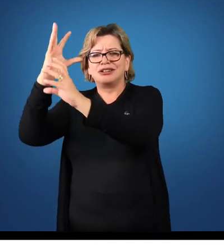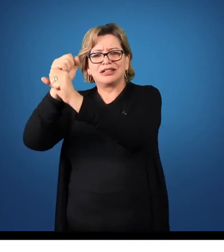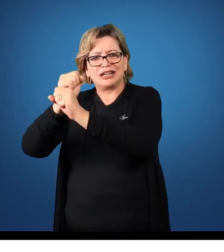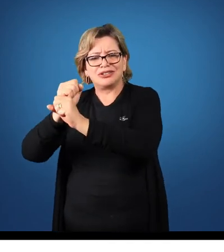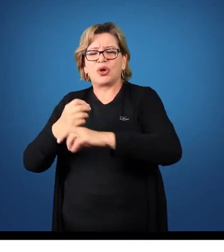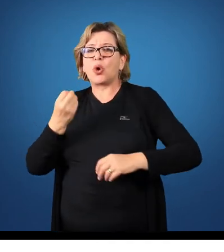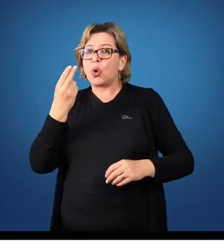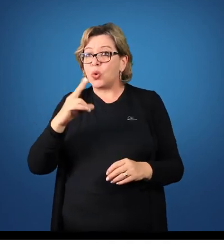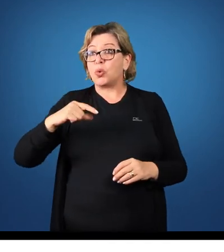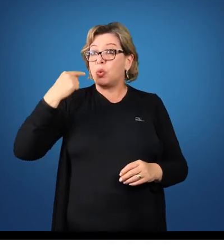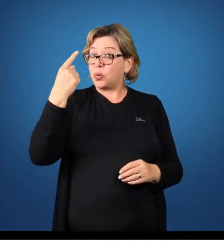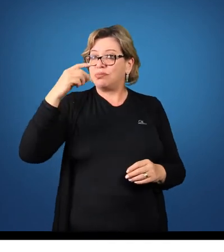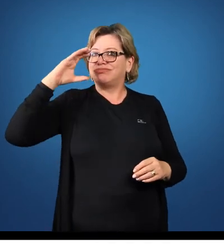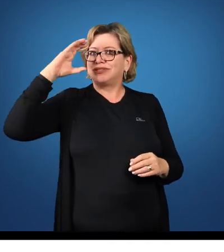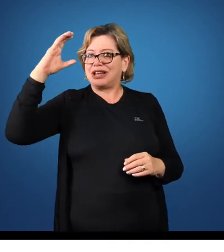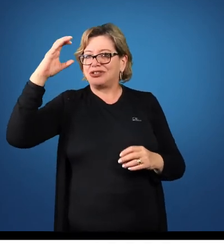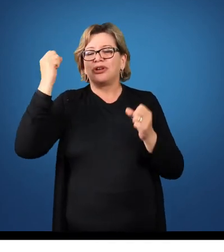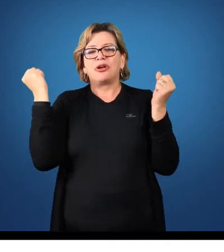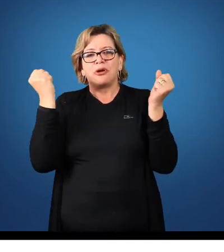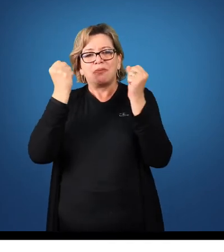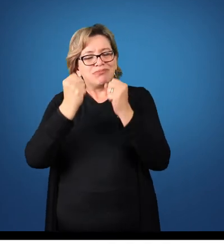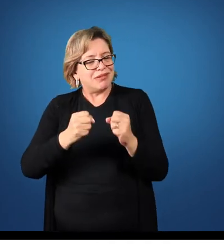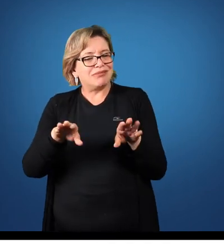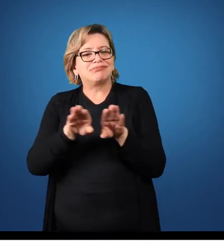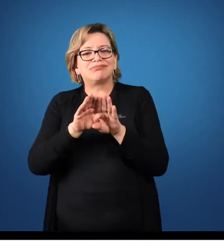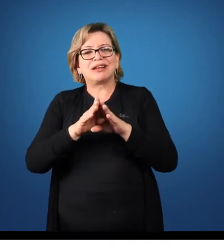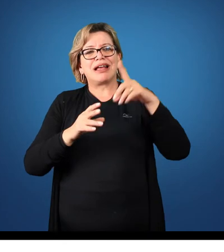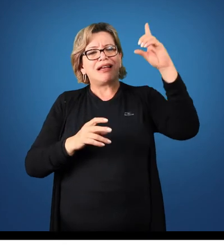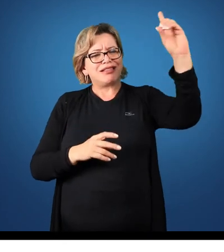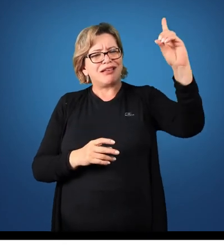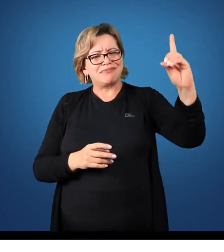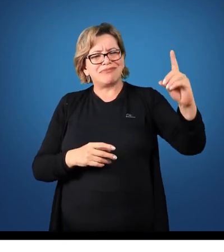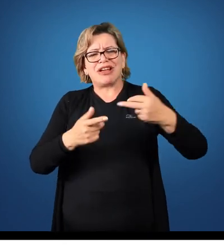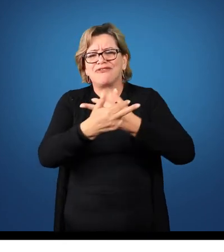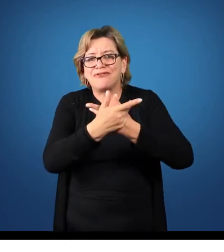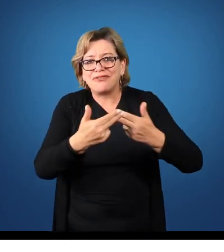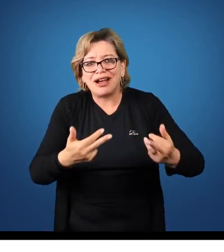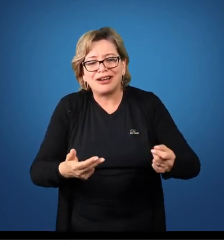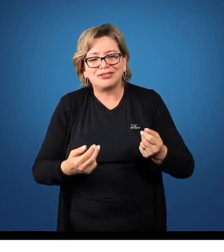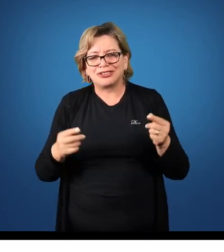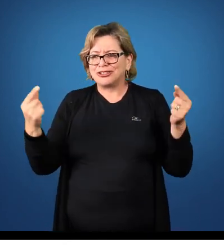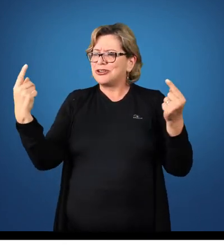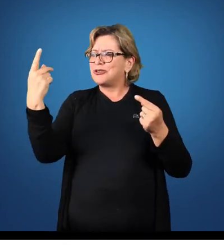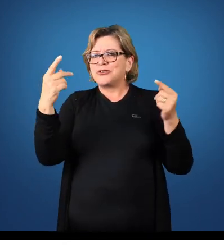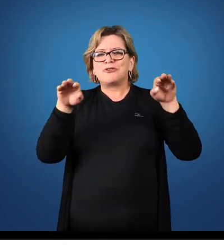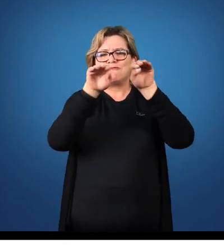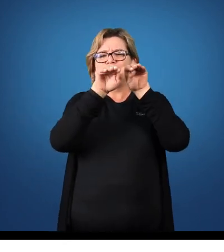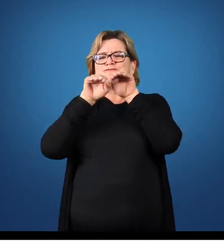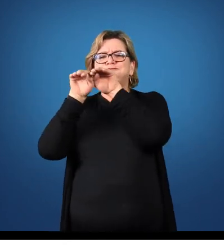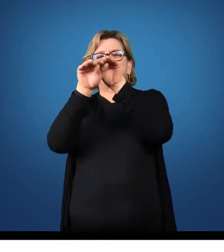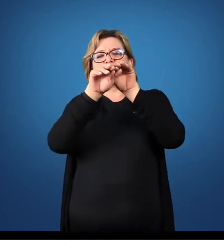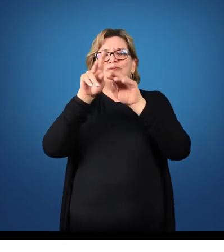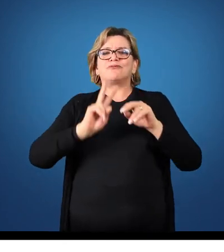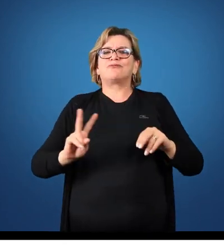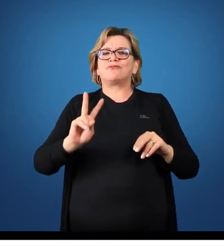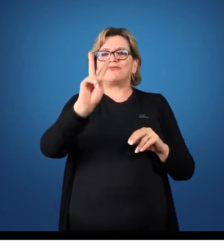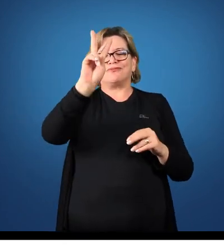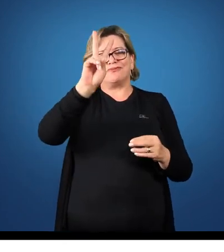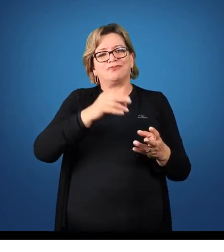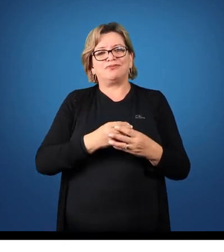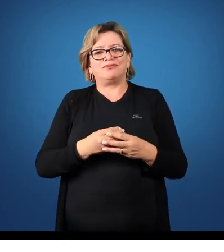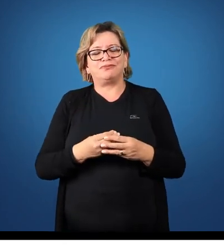crédito eu posso ter diversos débitos que em conjunto dê o valor equivalente.